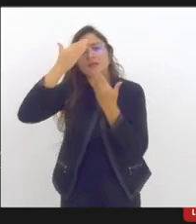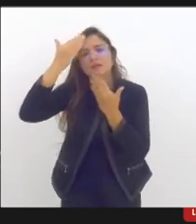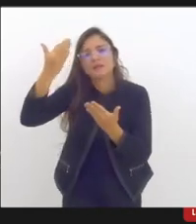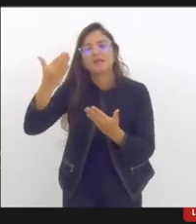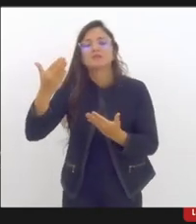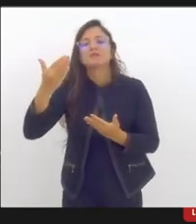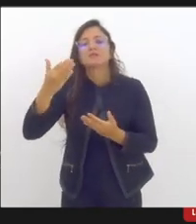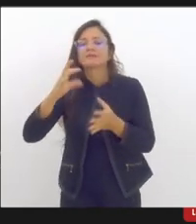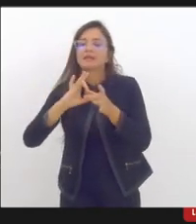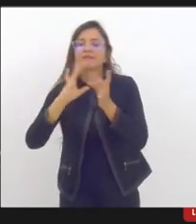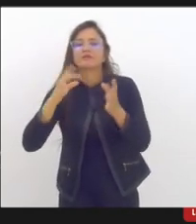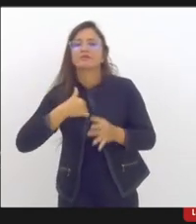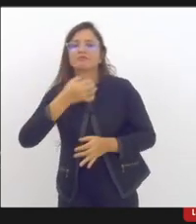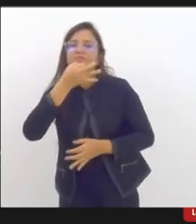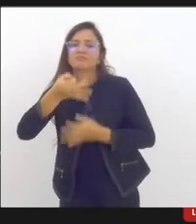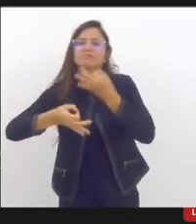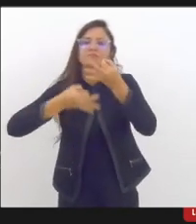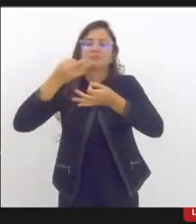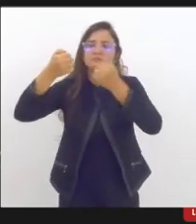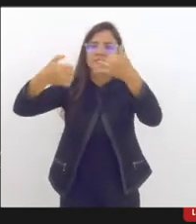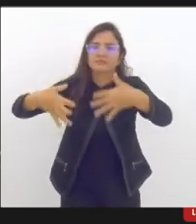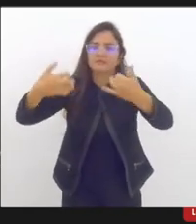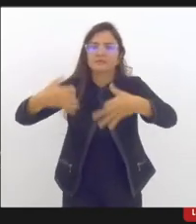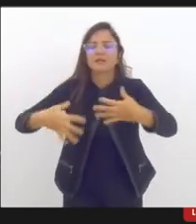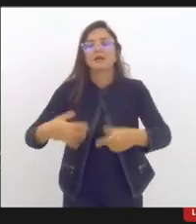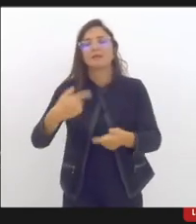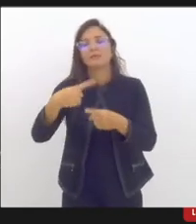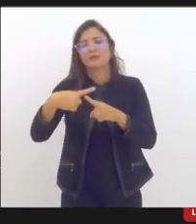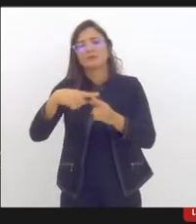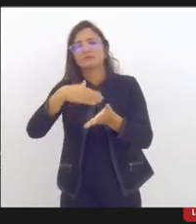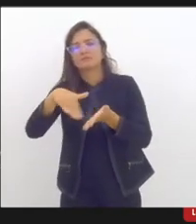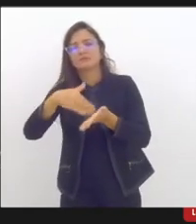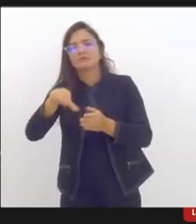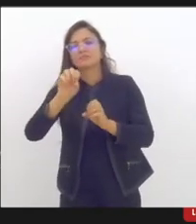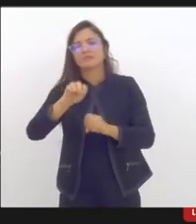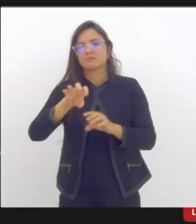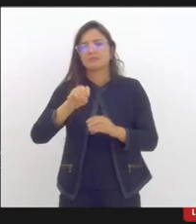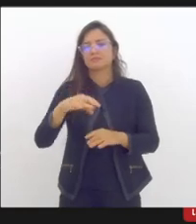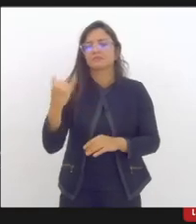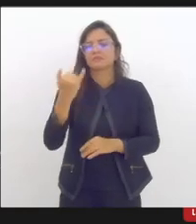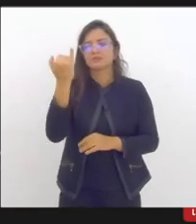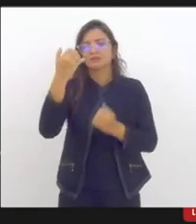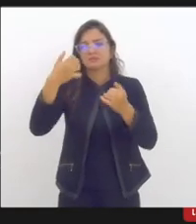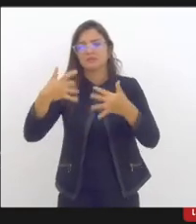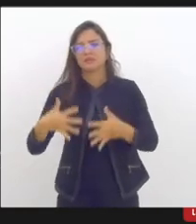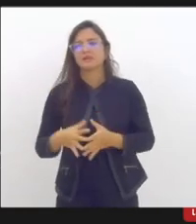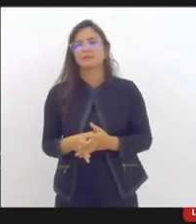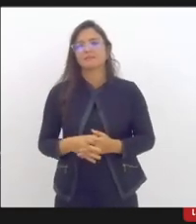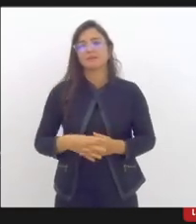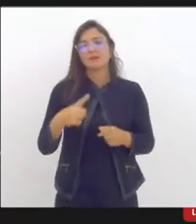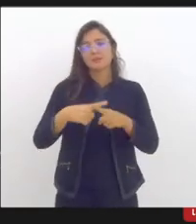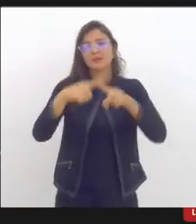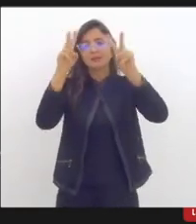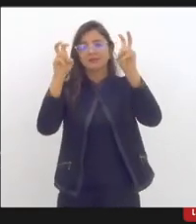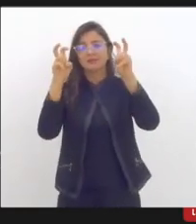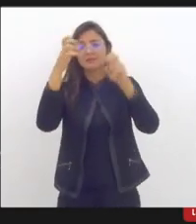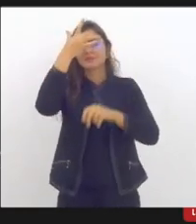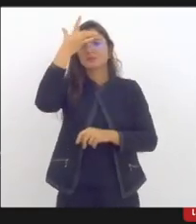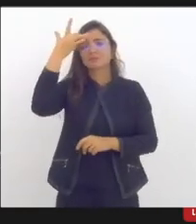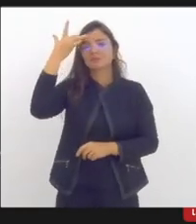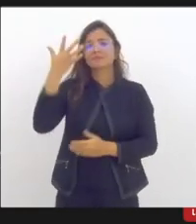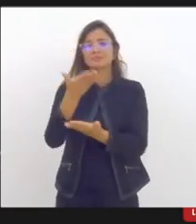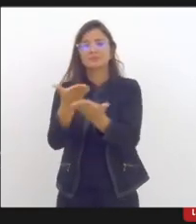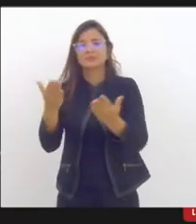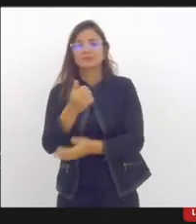e apresentação do trabalho da Secretaria de Estado de Educação em relação ao tema da saúde mental dos